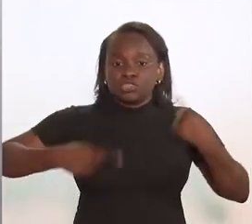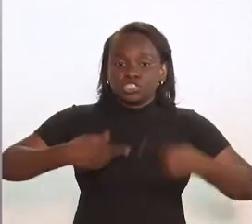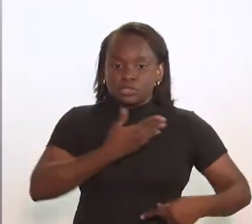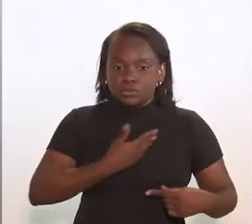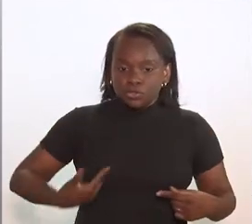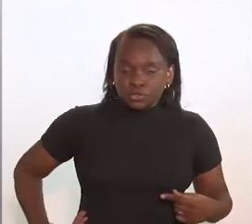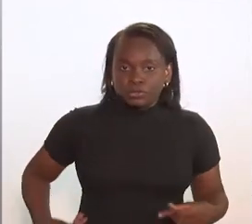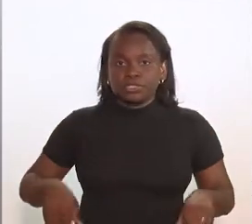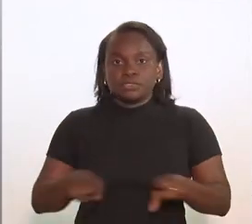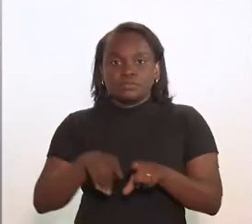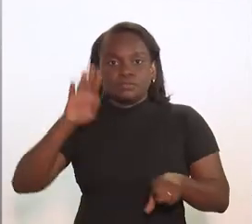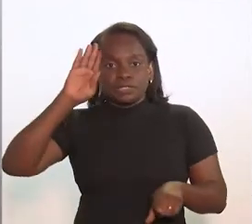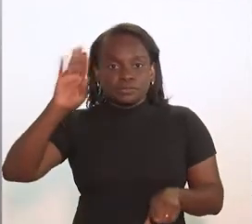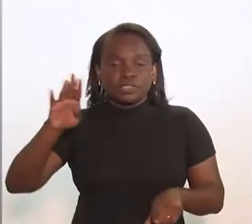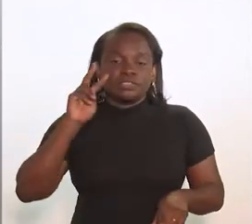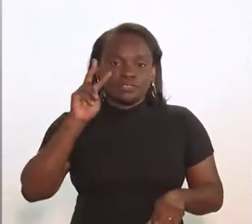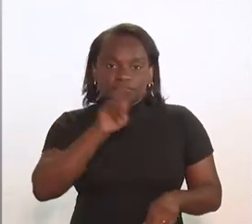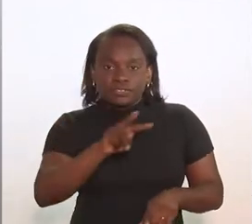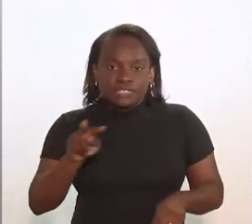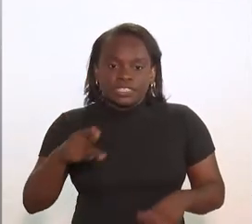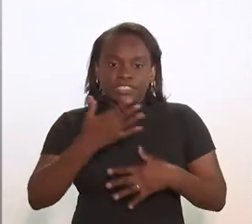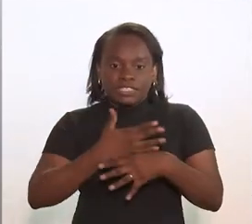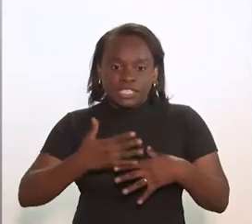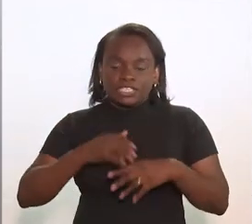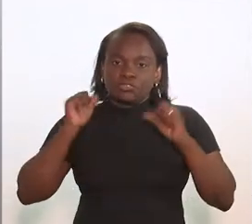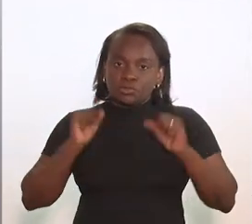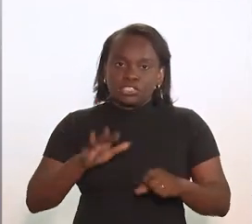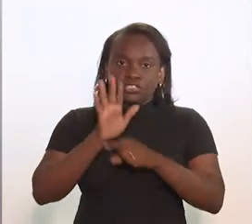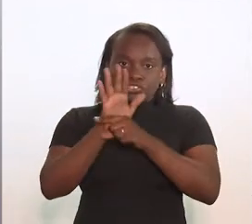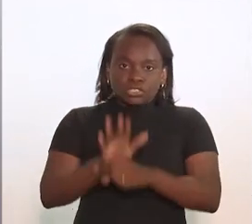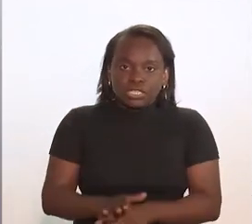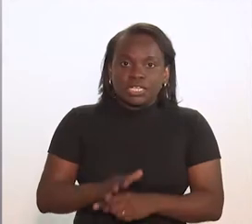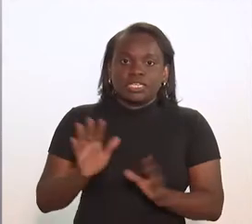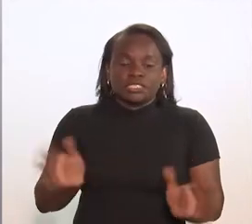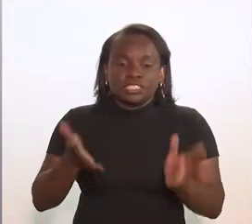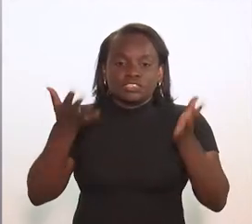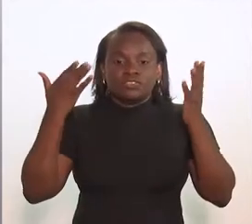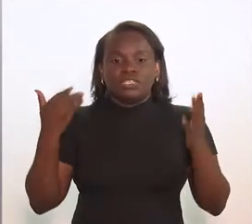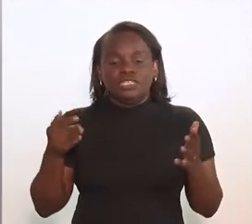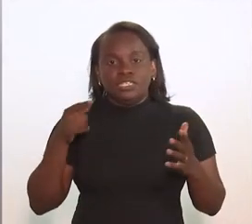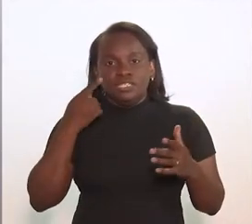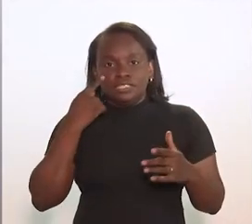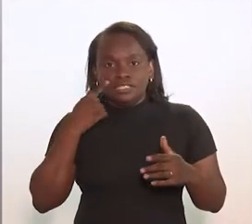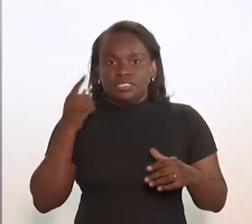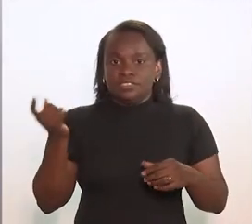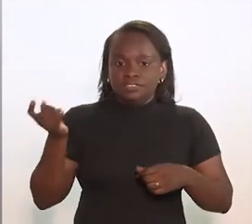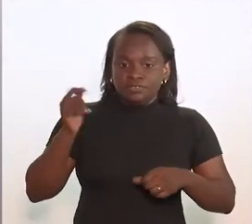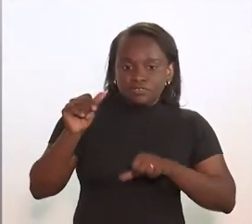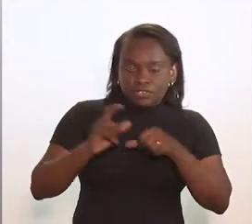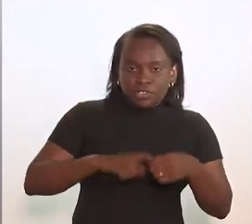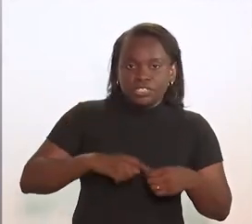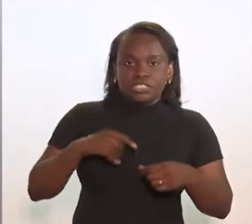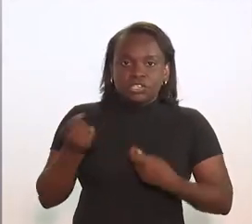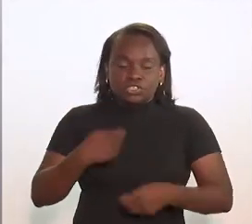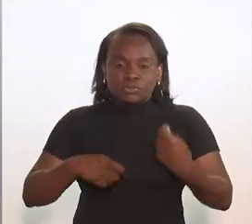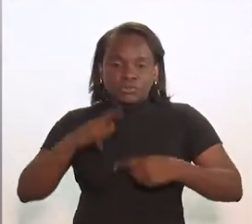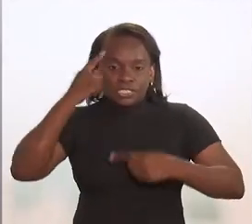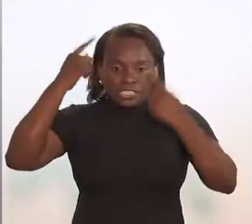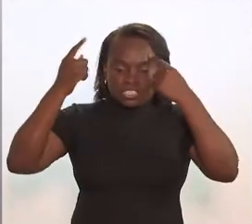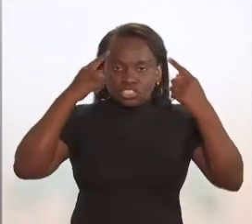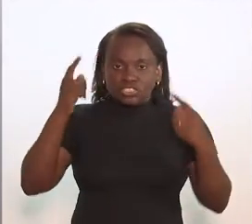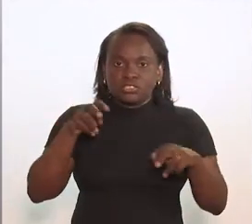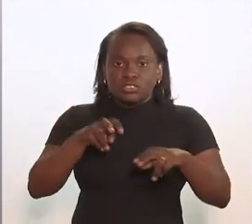das políticas públicas e, principalmente, desse olhar que as cidades podem ajudar a promover ao se virar para a economia